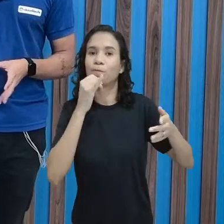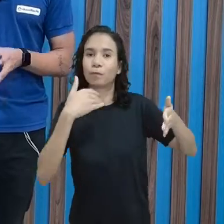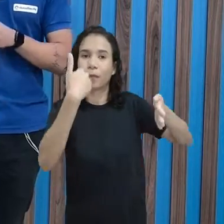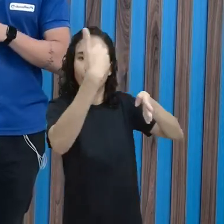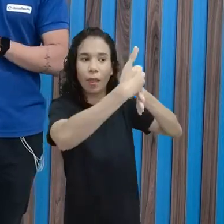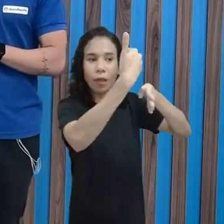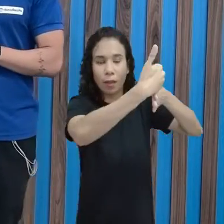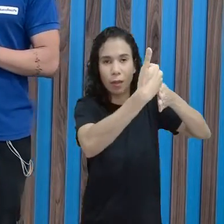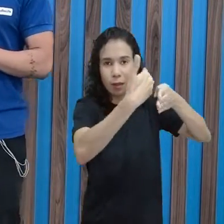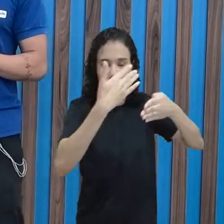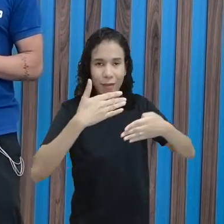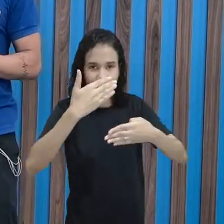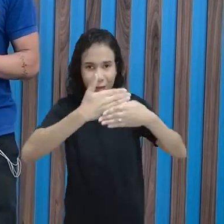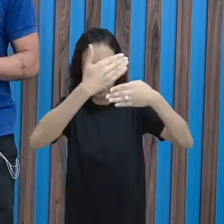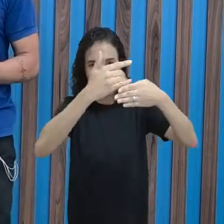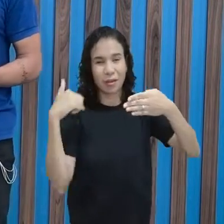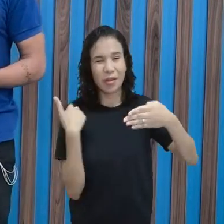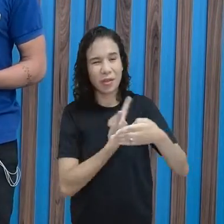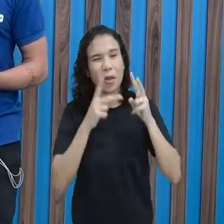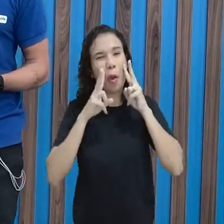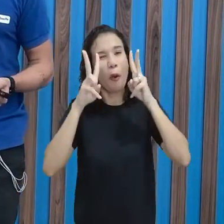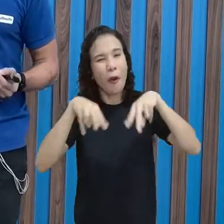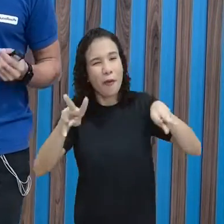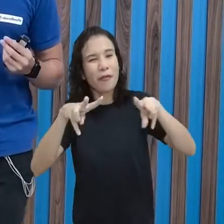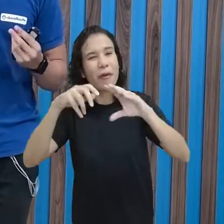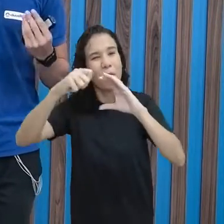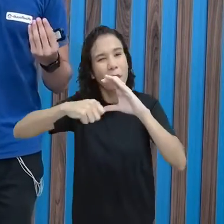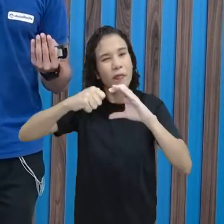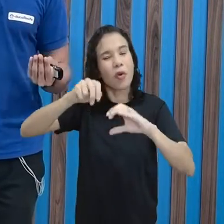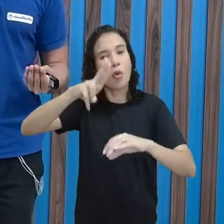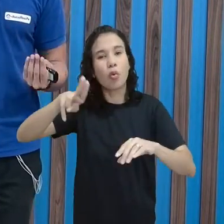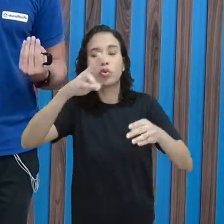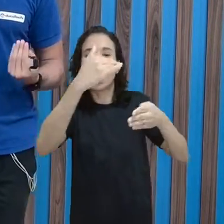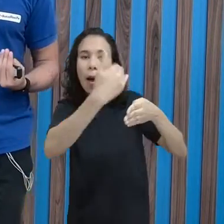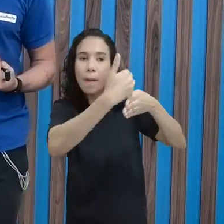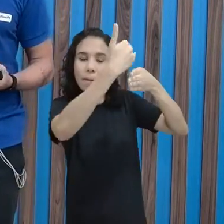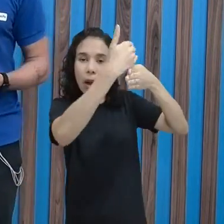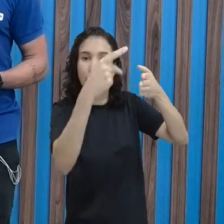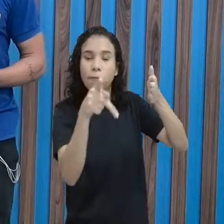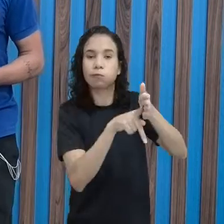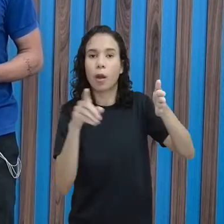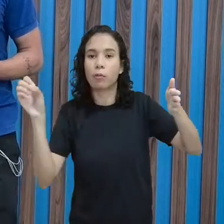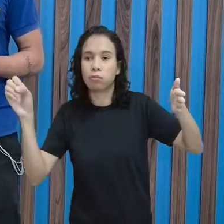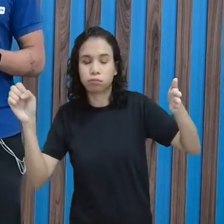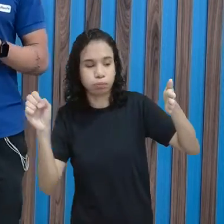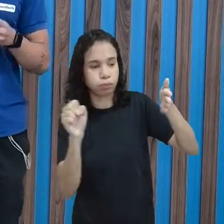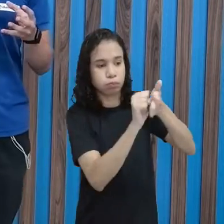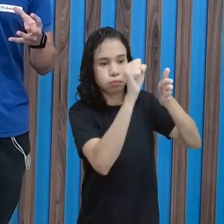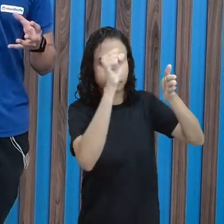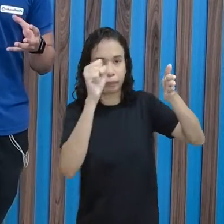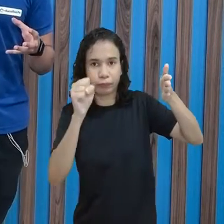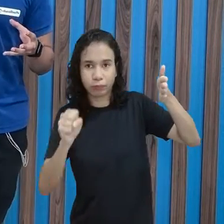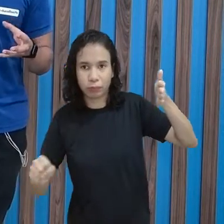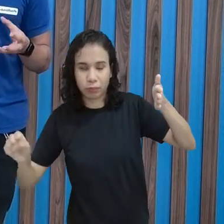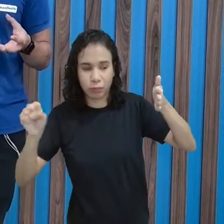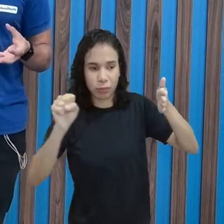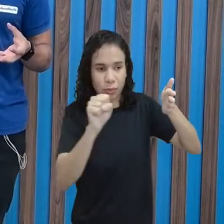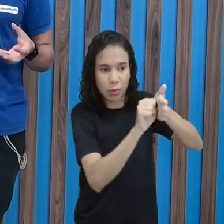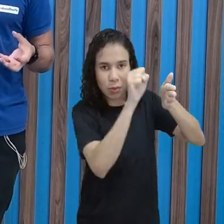squash, por exemplo, que é uma modalidade que a gente vai ver um vídeo, eles usam a parede como rebote. Então, o nomezinho da